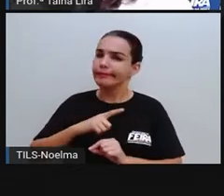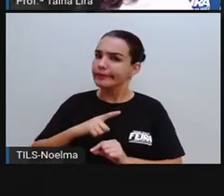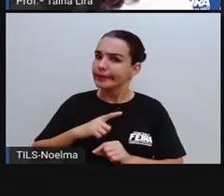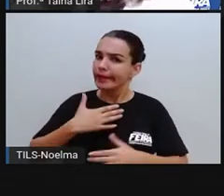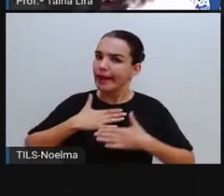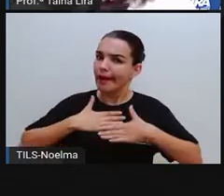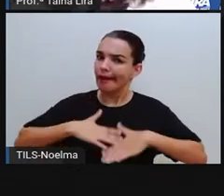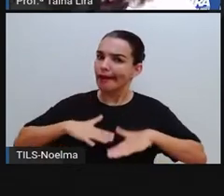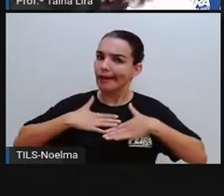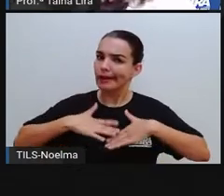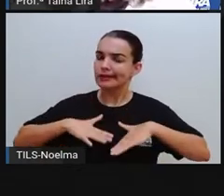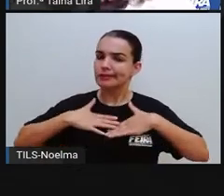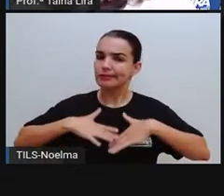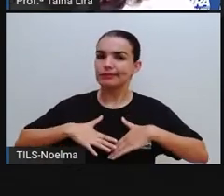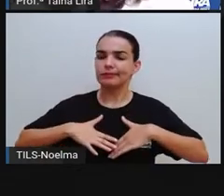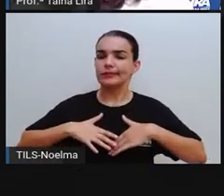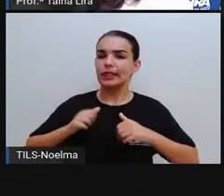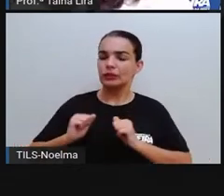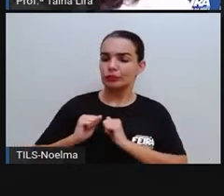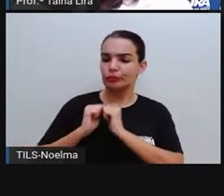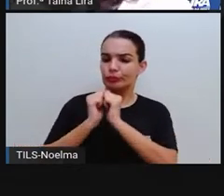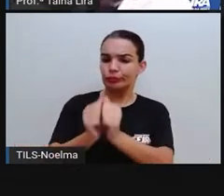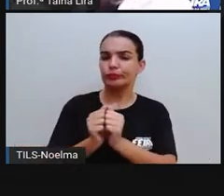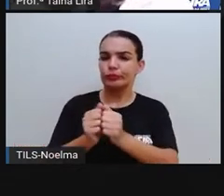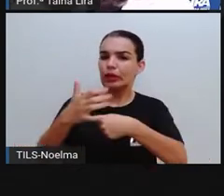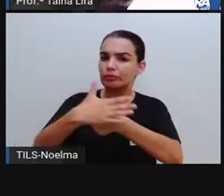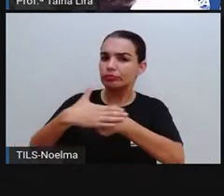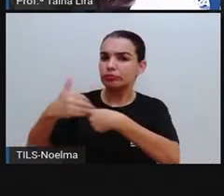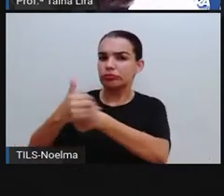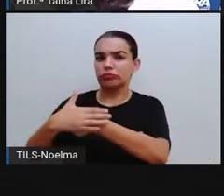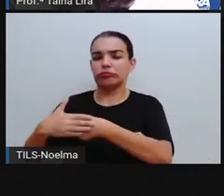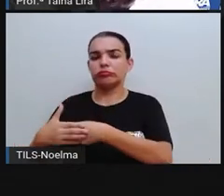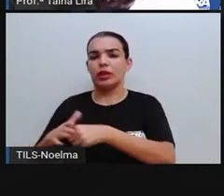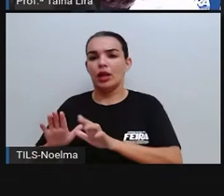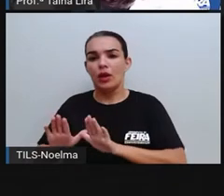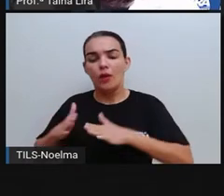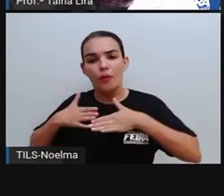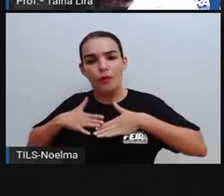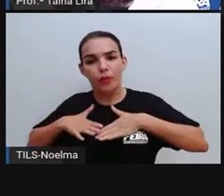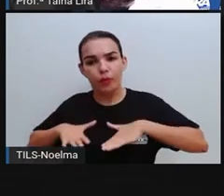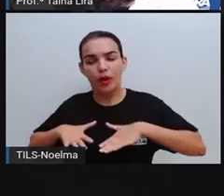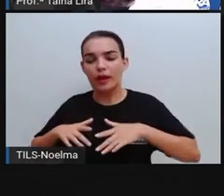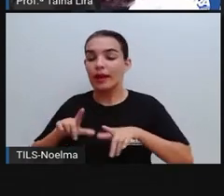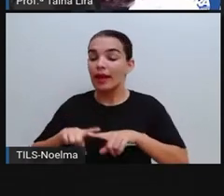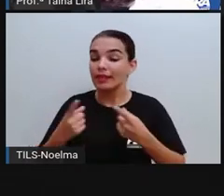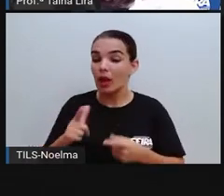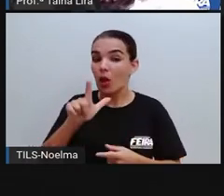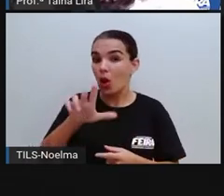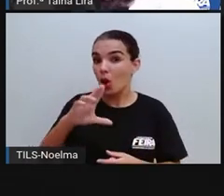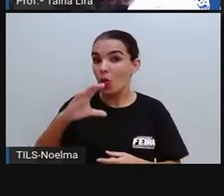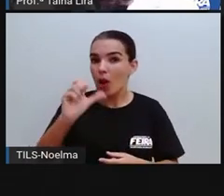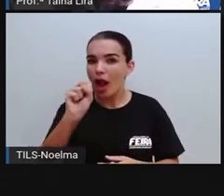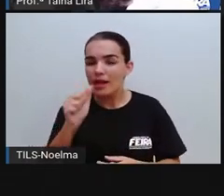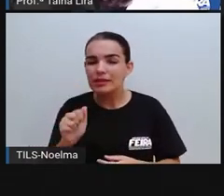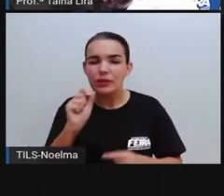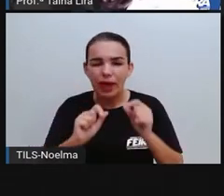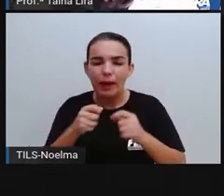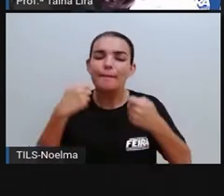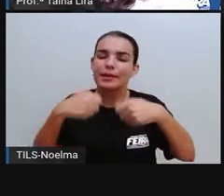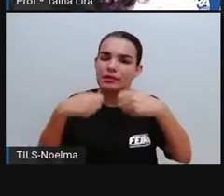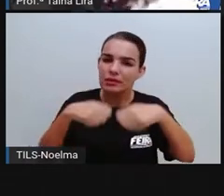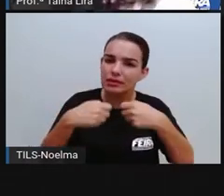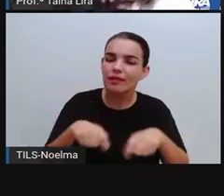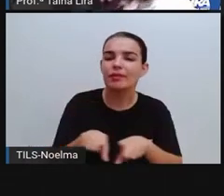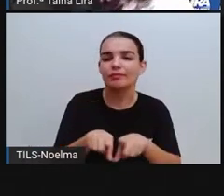pessoas de maneira harmoniosa. Era isso que o Lucas estava precisando. Porque depois, né? Pedir desculpa,